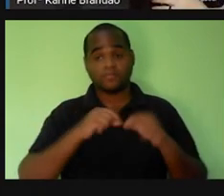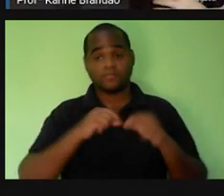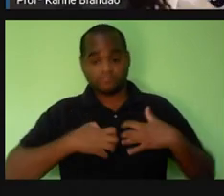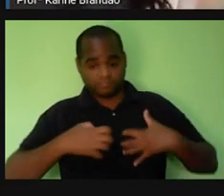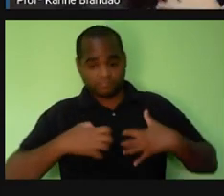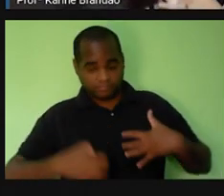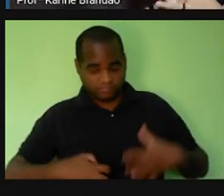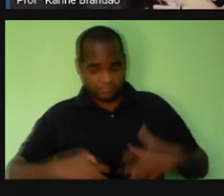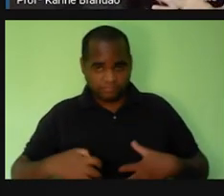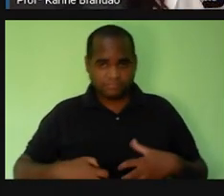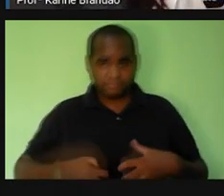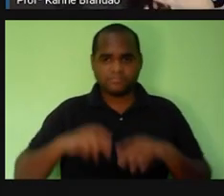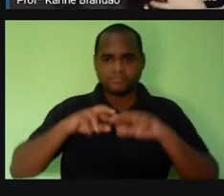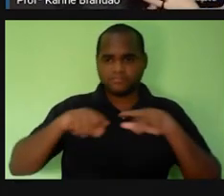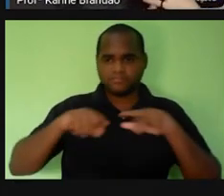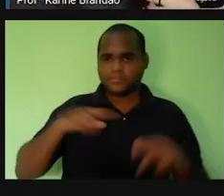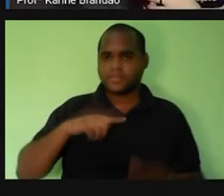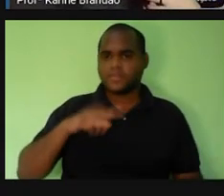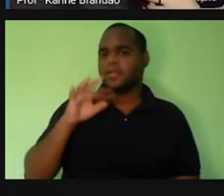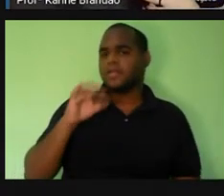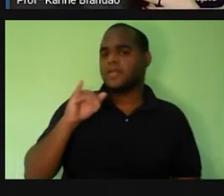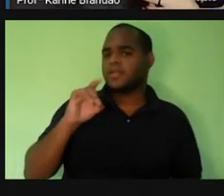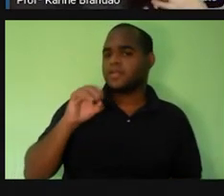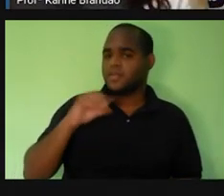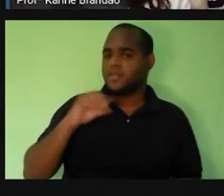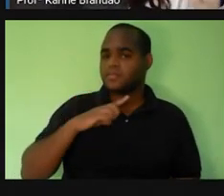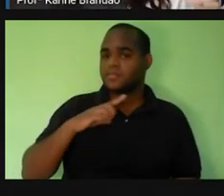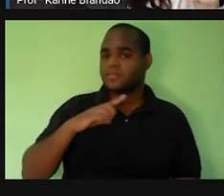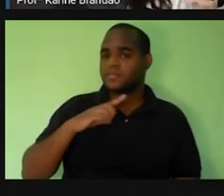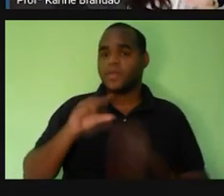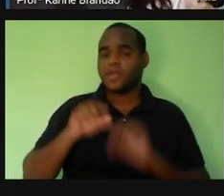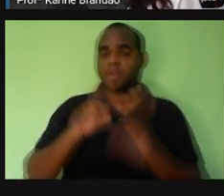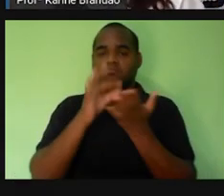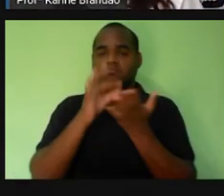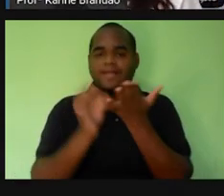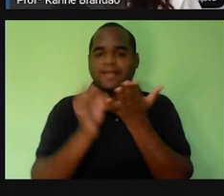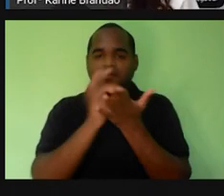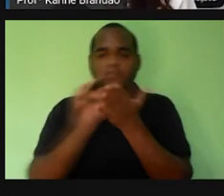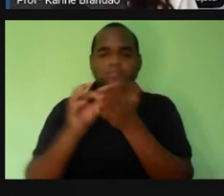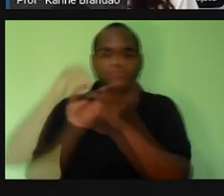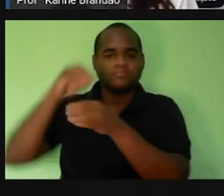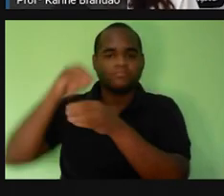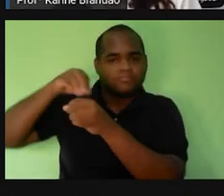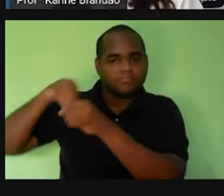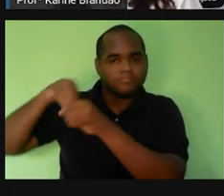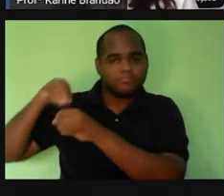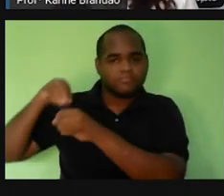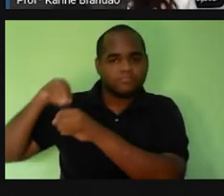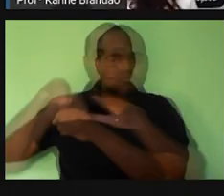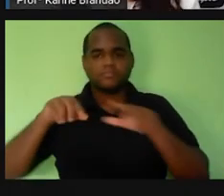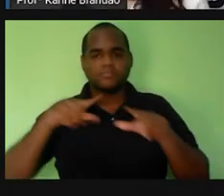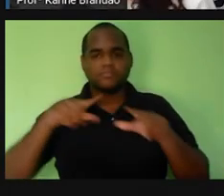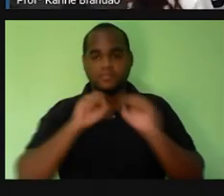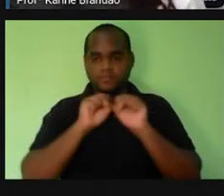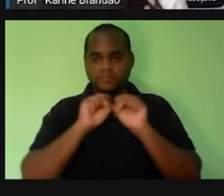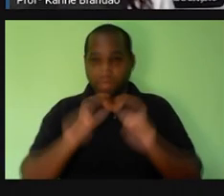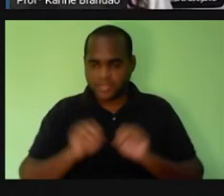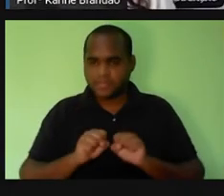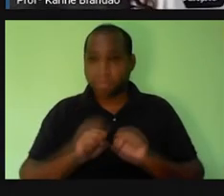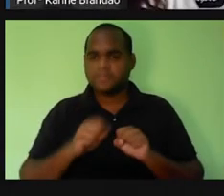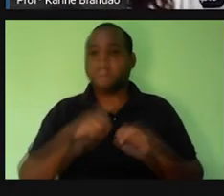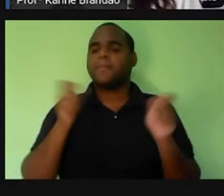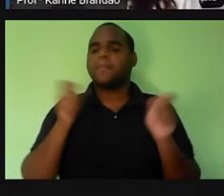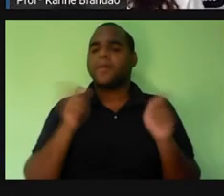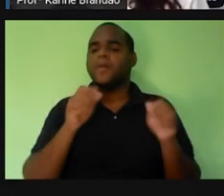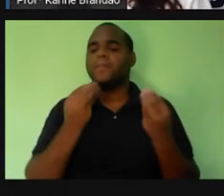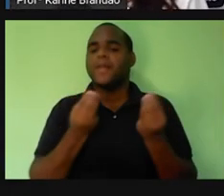tecidos. E que esses tecidos têm várias células. Tranquilo? Então, aqui é uma divisão que serve para quê? Para a